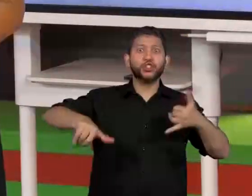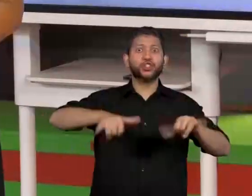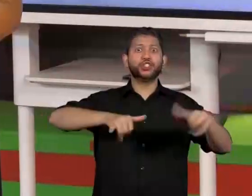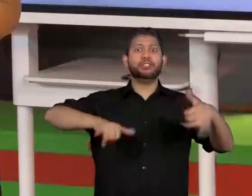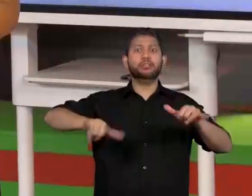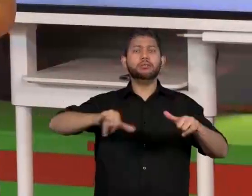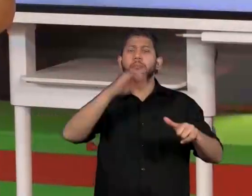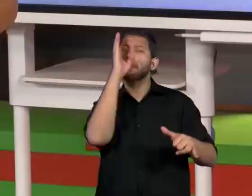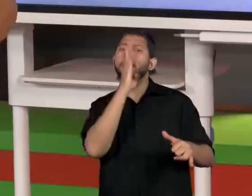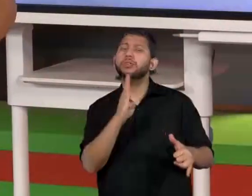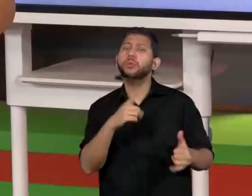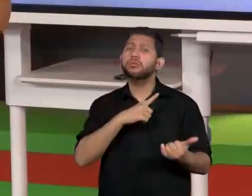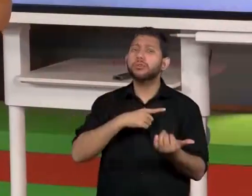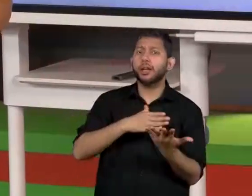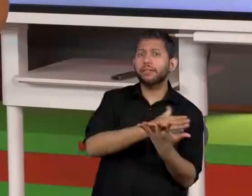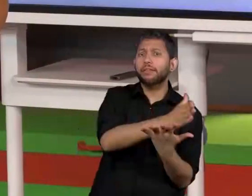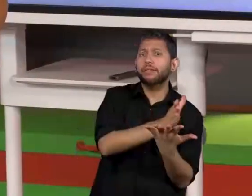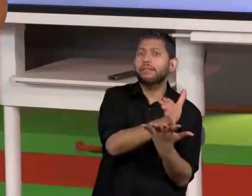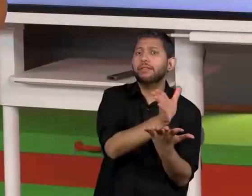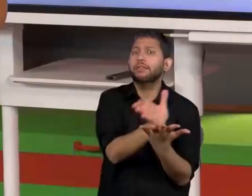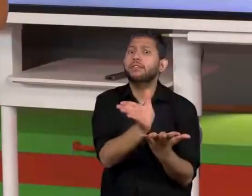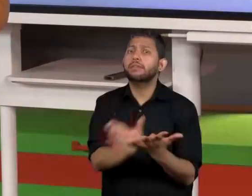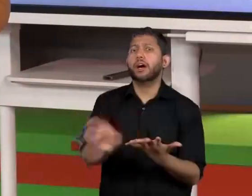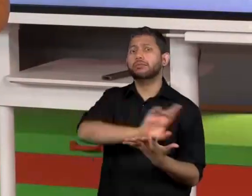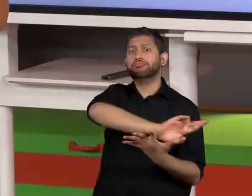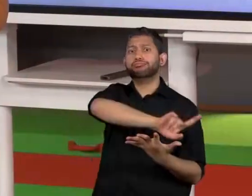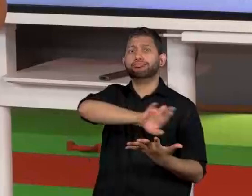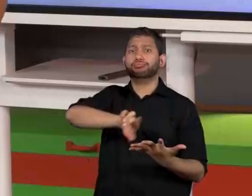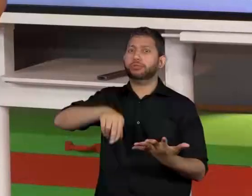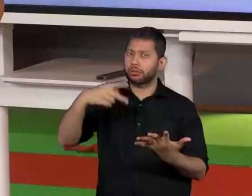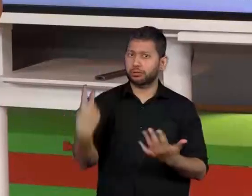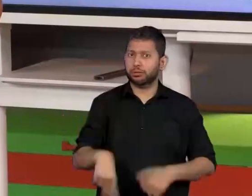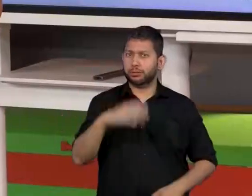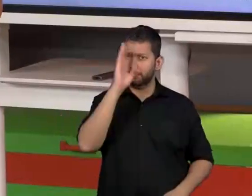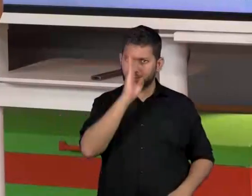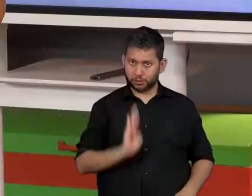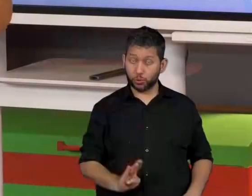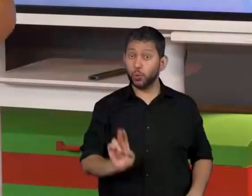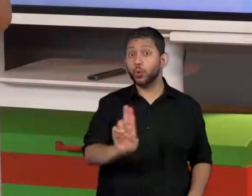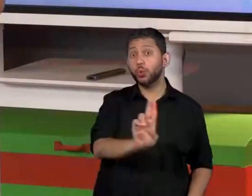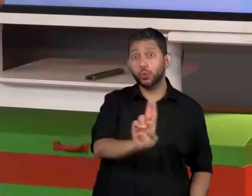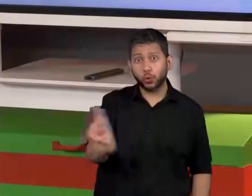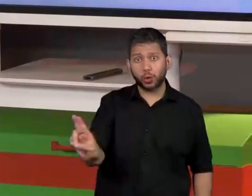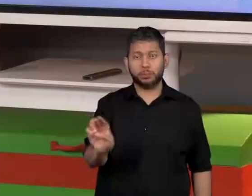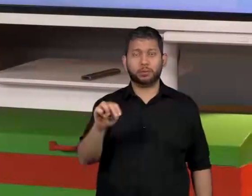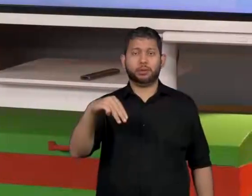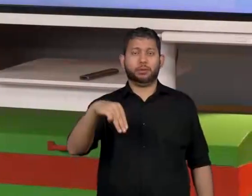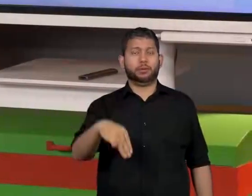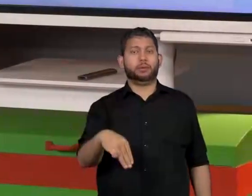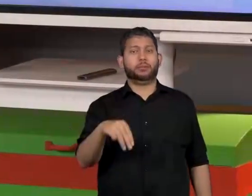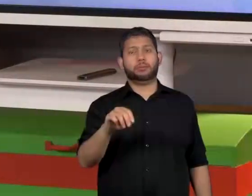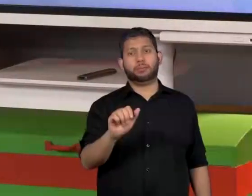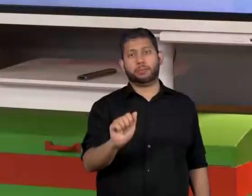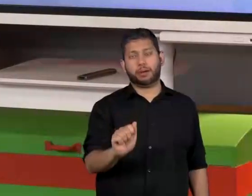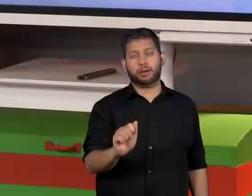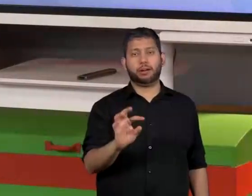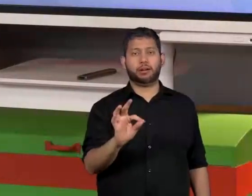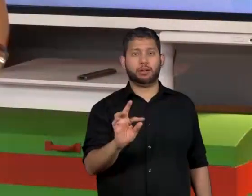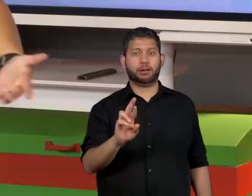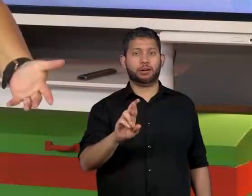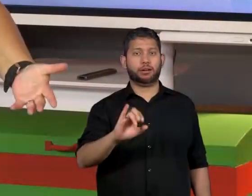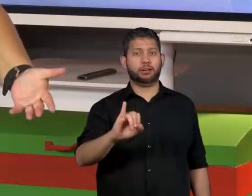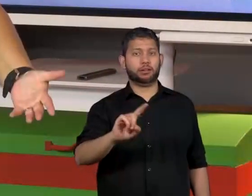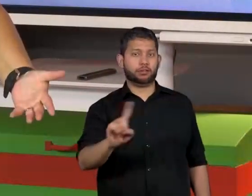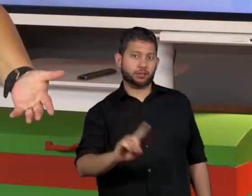nosso país, matriz energética do Brasil. Você sabe o que é isso? Se você não sabe, está no lugar certo.